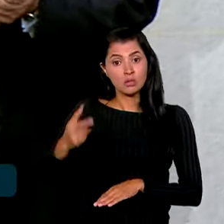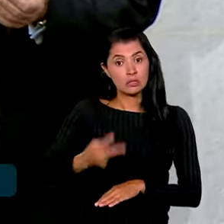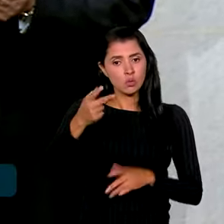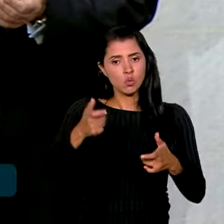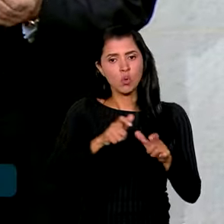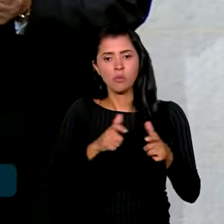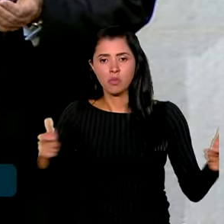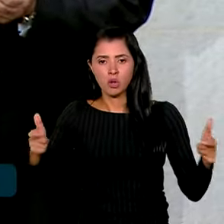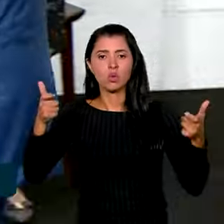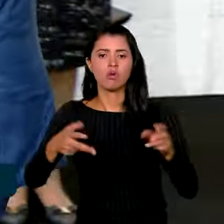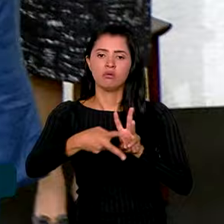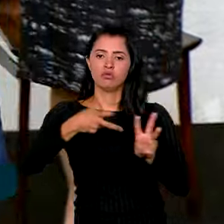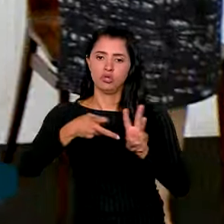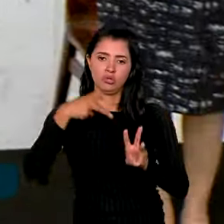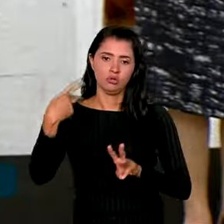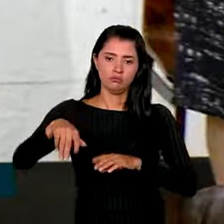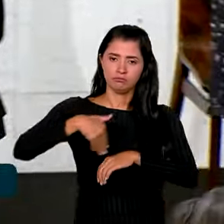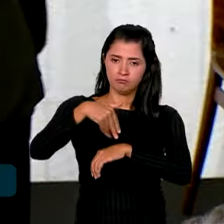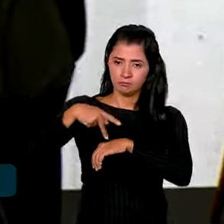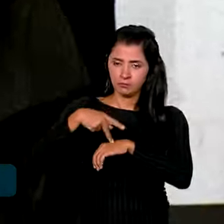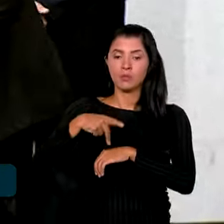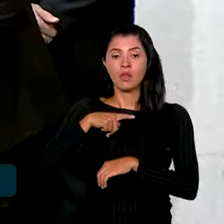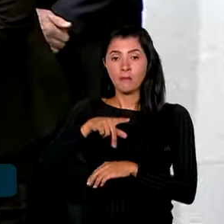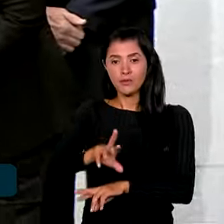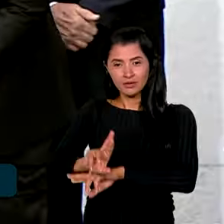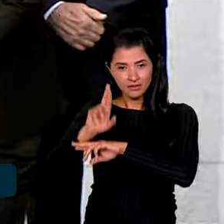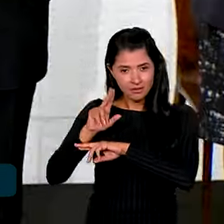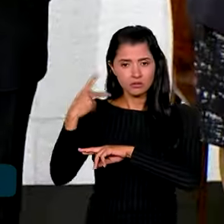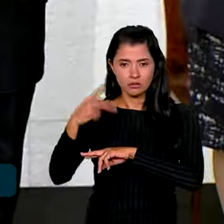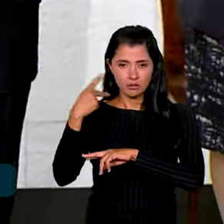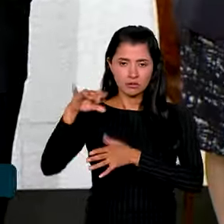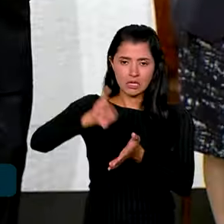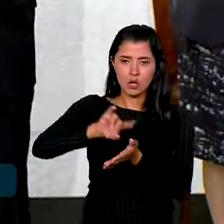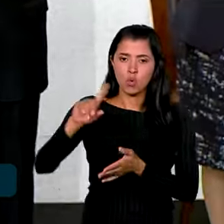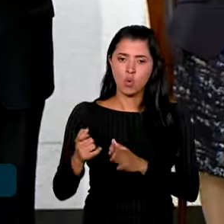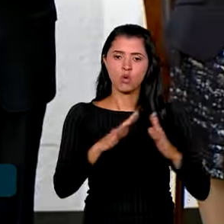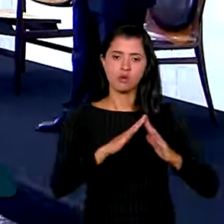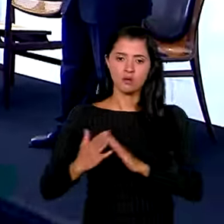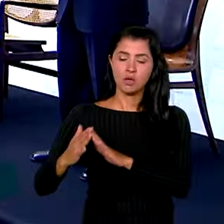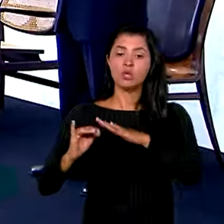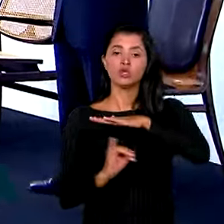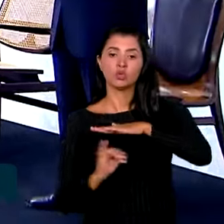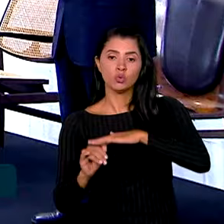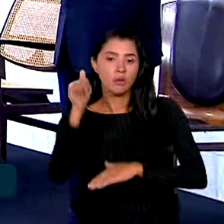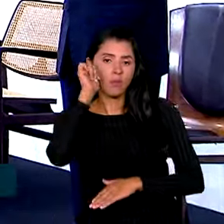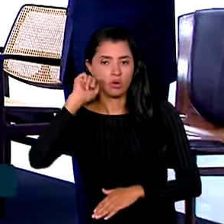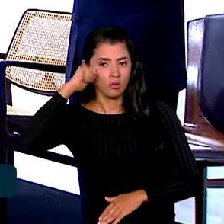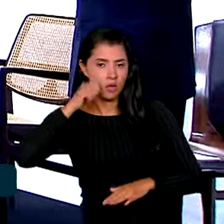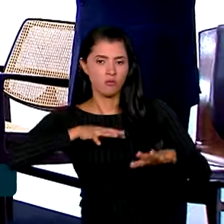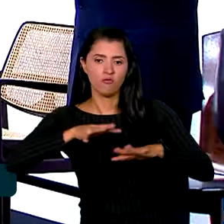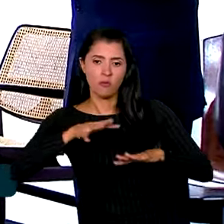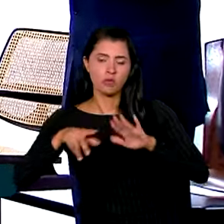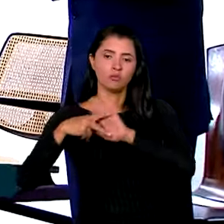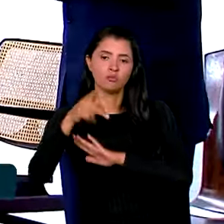território indígena do país. Representantes da Central Única de Favelas, do Instituto da Mulher Negra e do Movimento Nacional